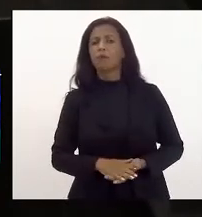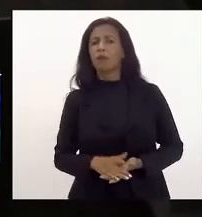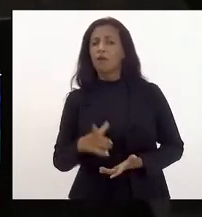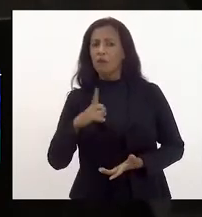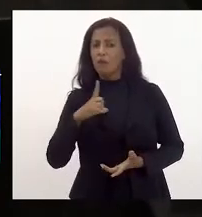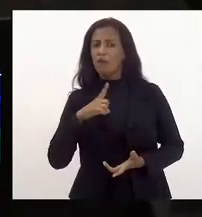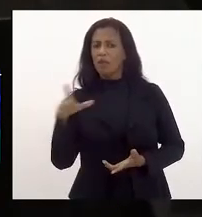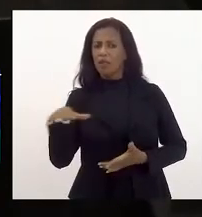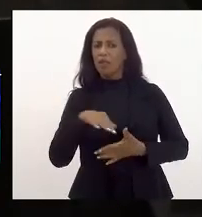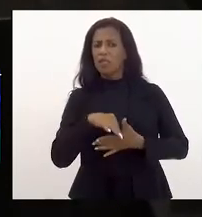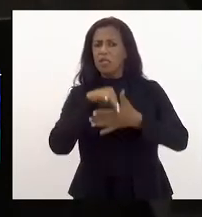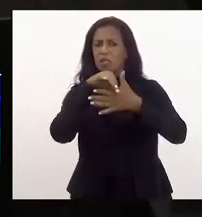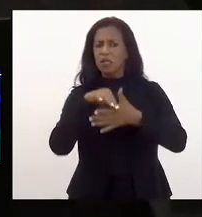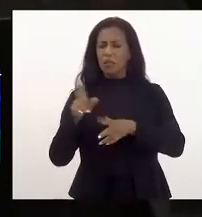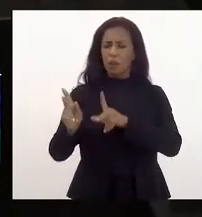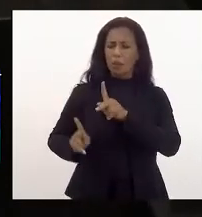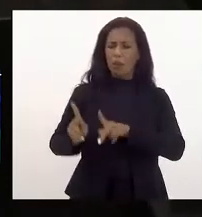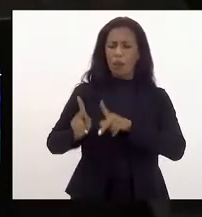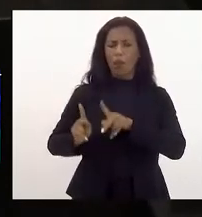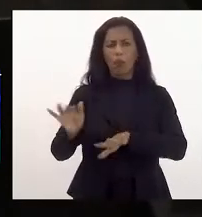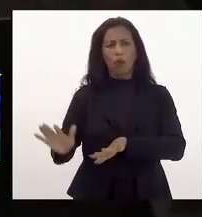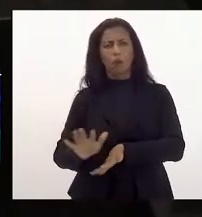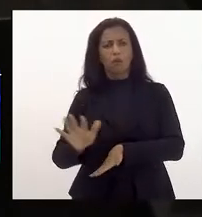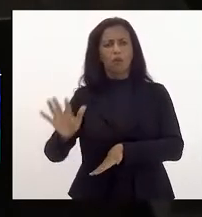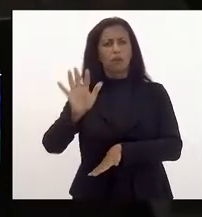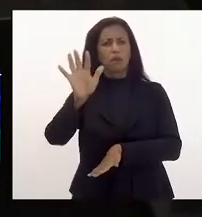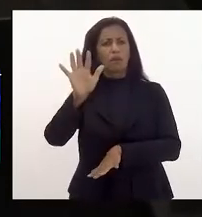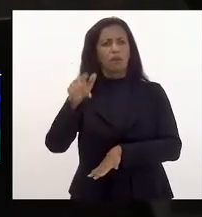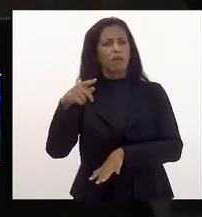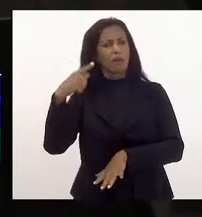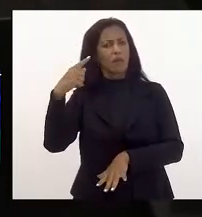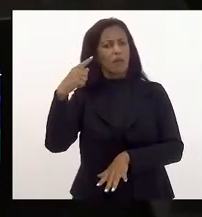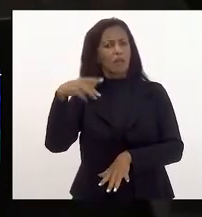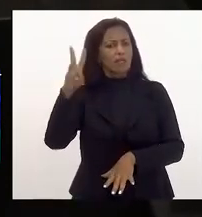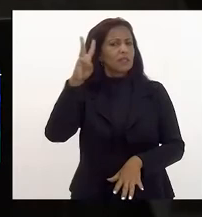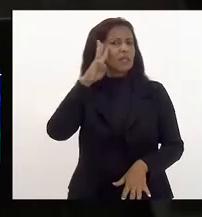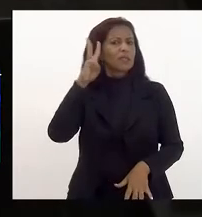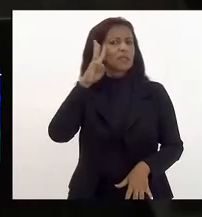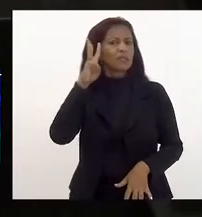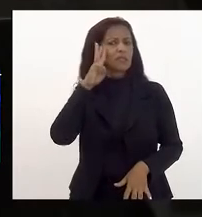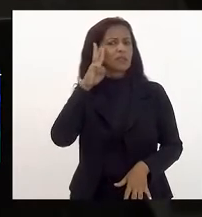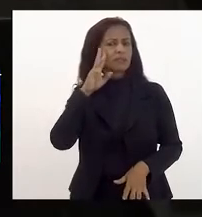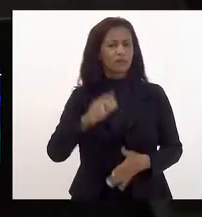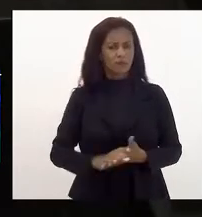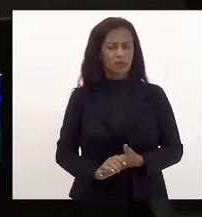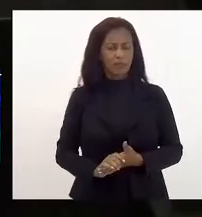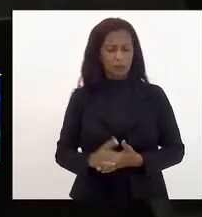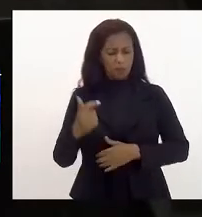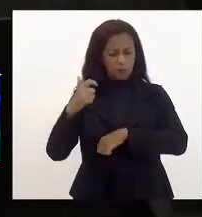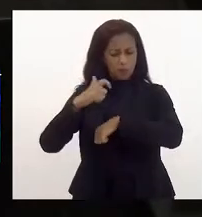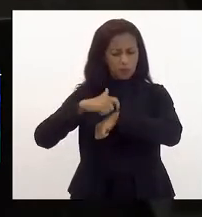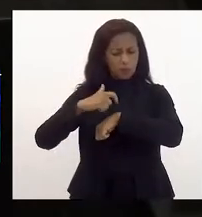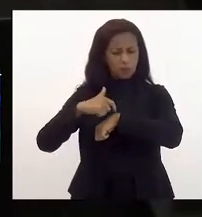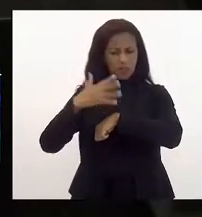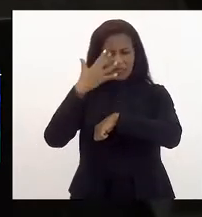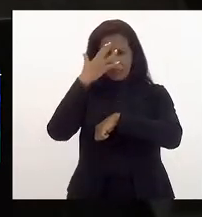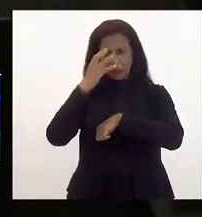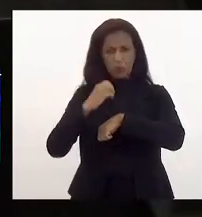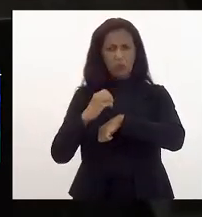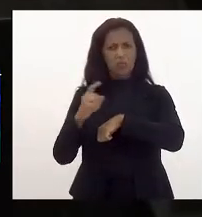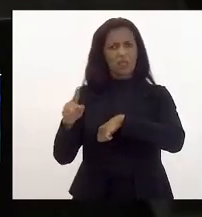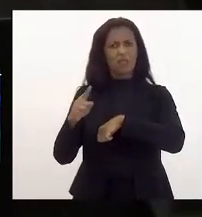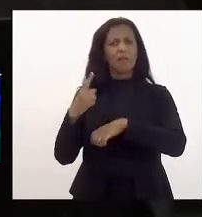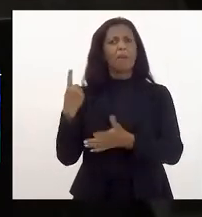coletivo de lideranças populares dos territórios de favela na próxima terça-feira em horário salvo engano Renata ainda a ser